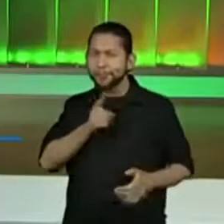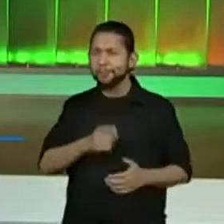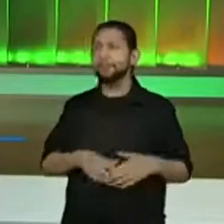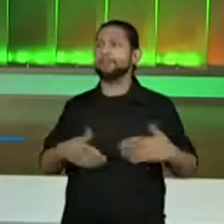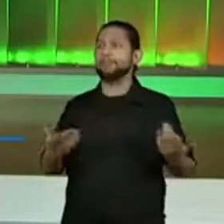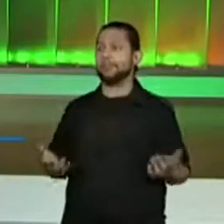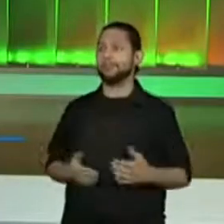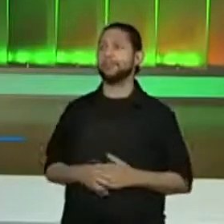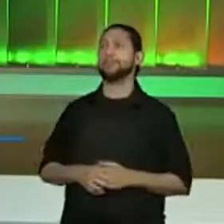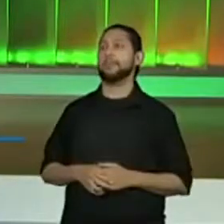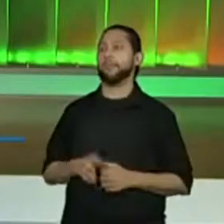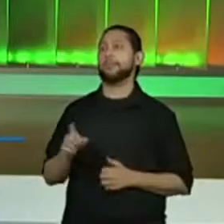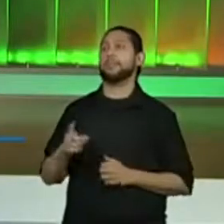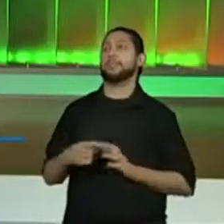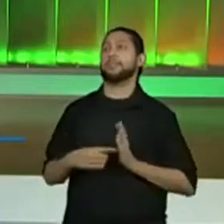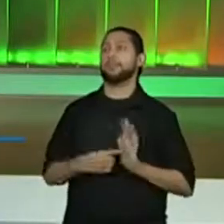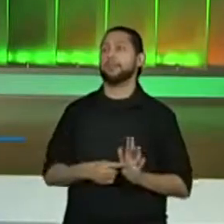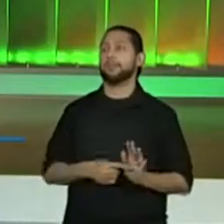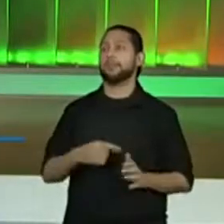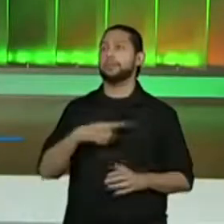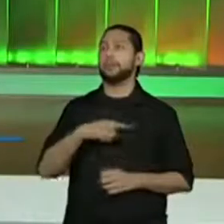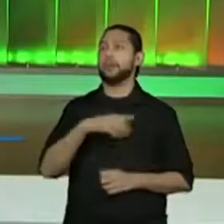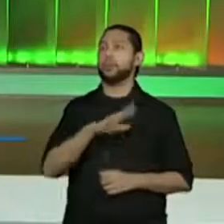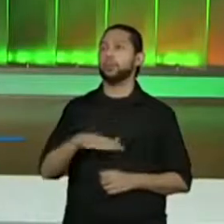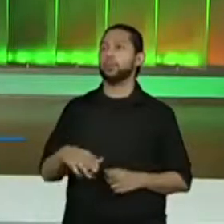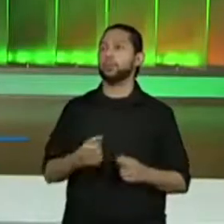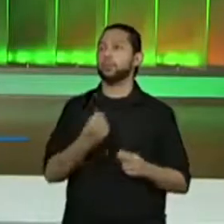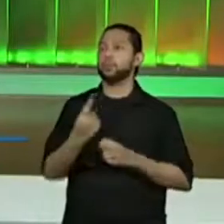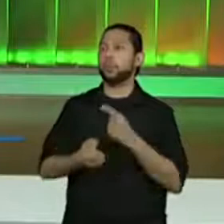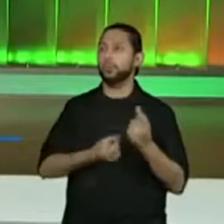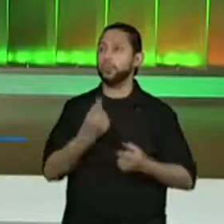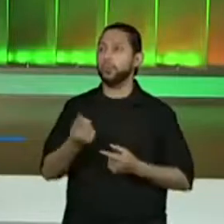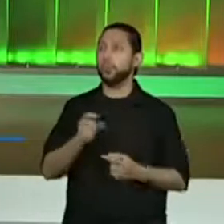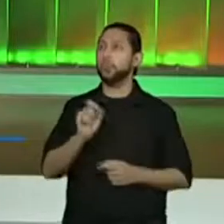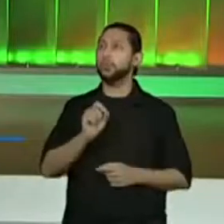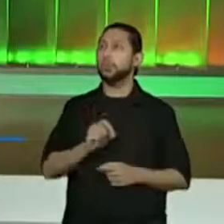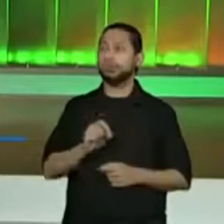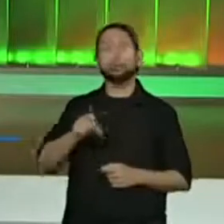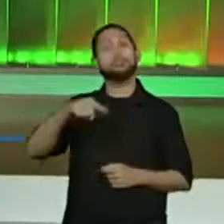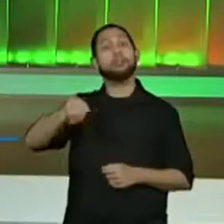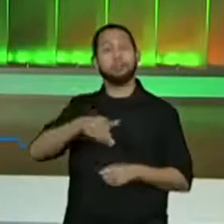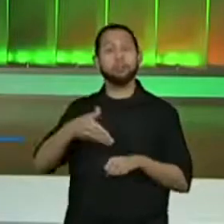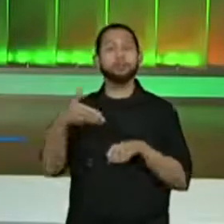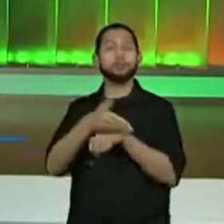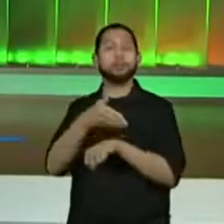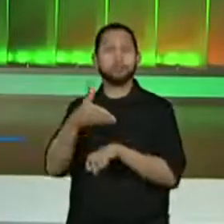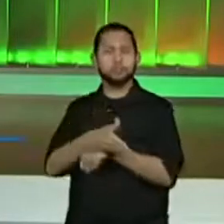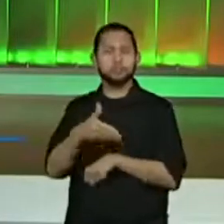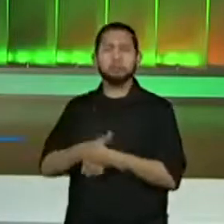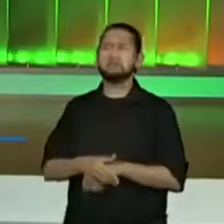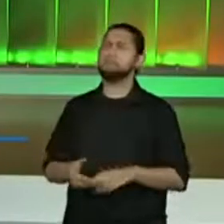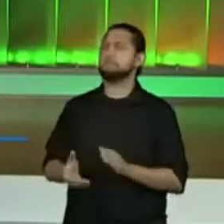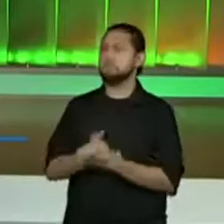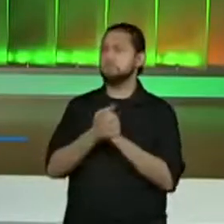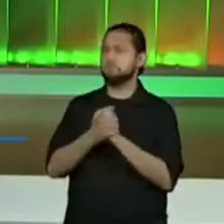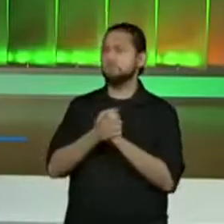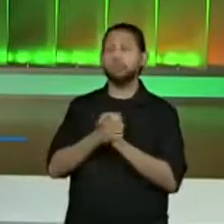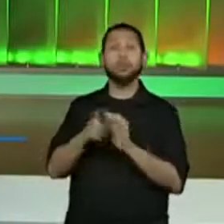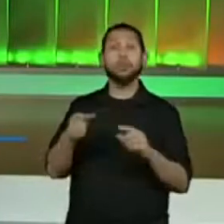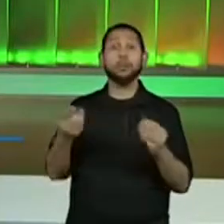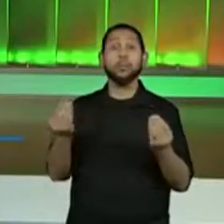já tem o Pro que colocou que alguns alunos, os alunos que estão participando, já